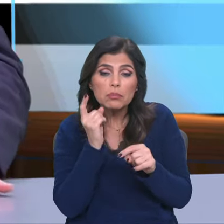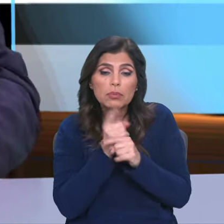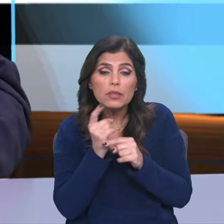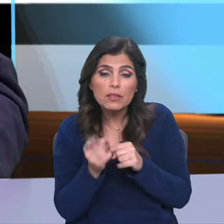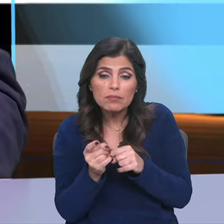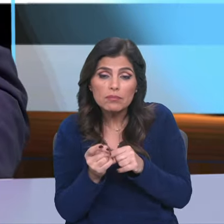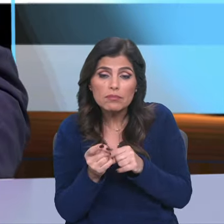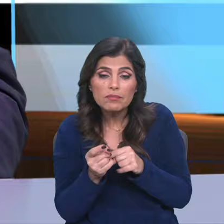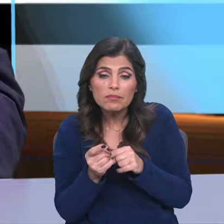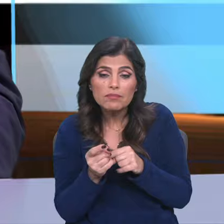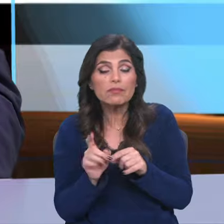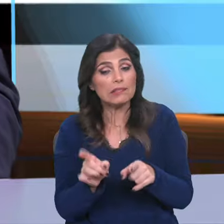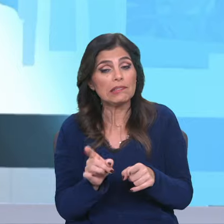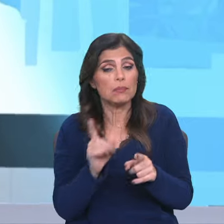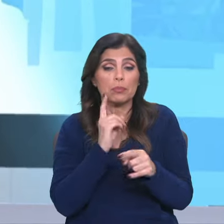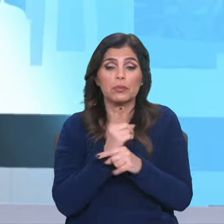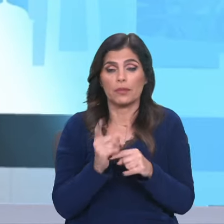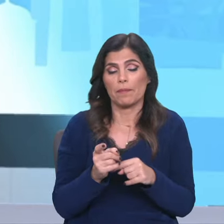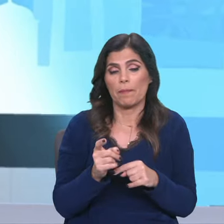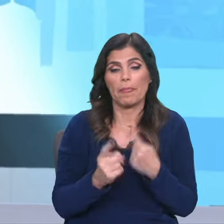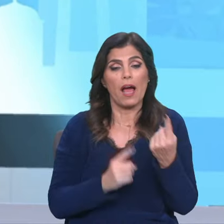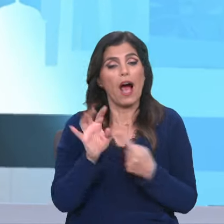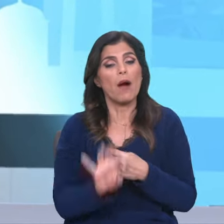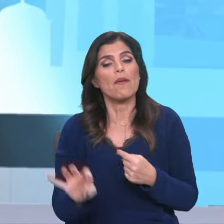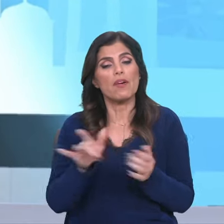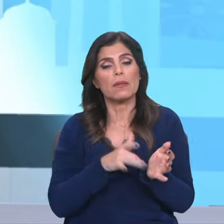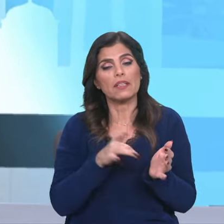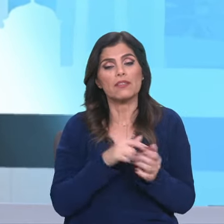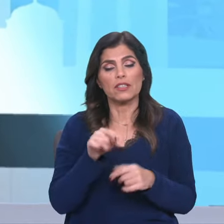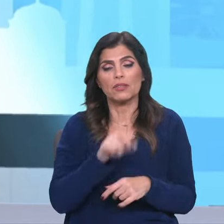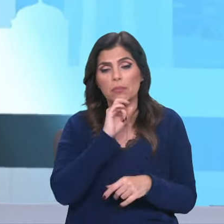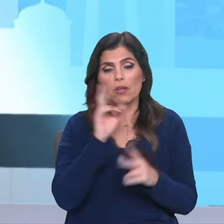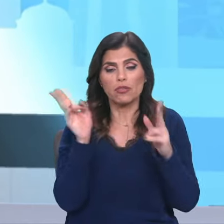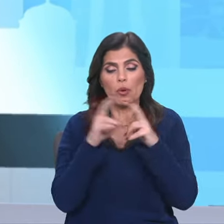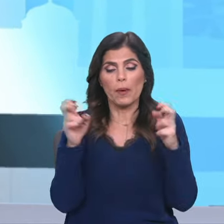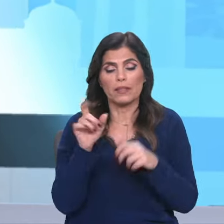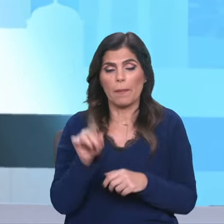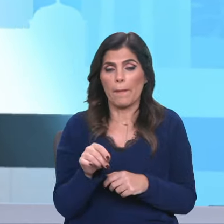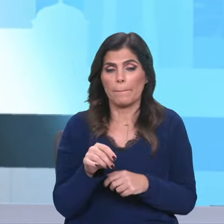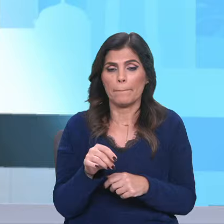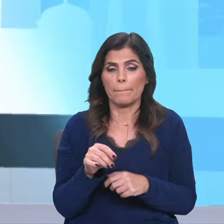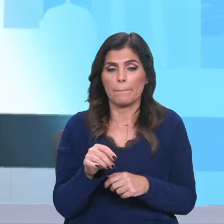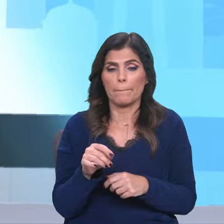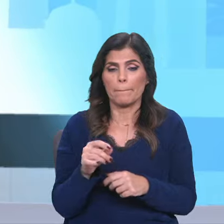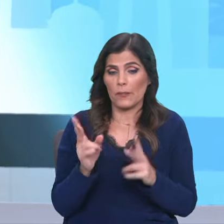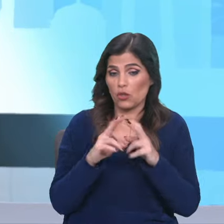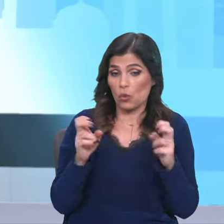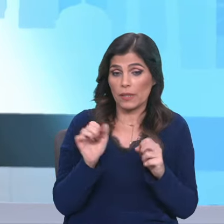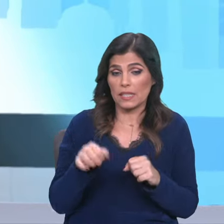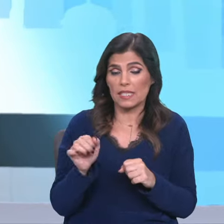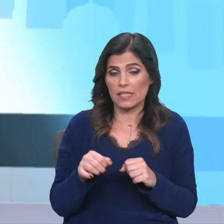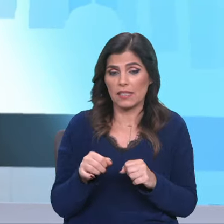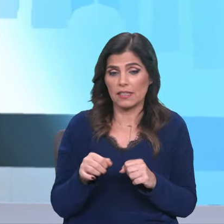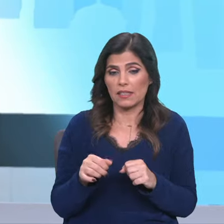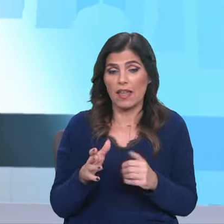porquês. Exatamente. De alguma forma, este livro também pode ser uma descoberta. Sim. Uma descoberta e um